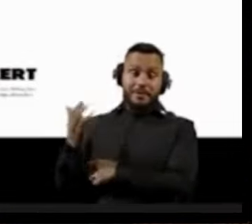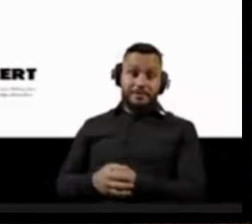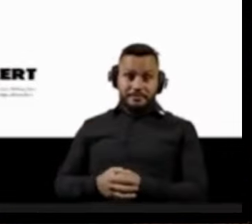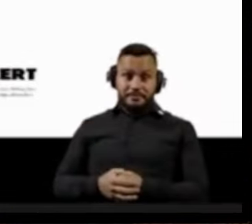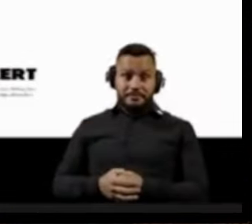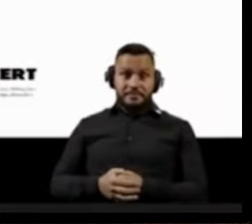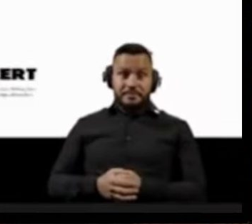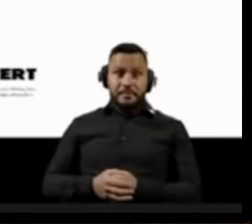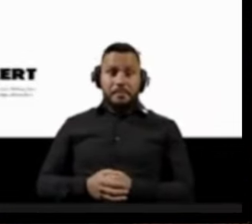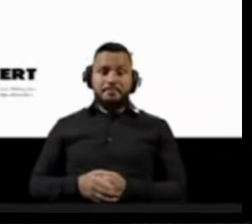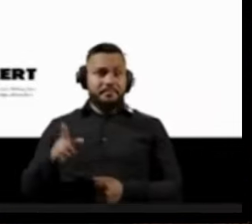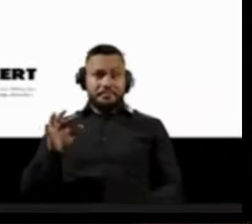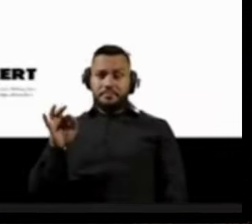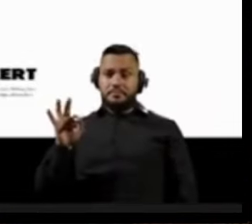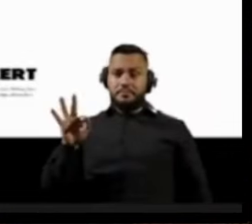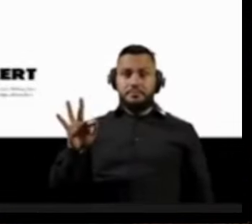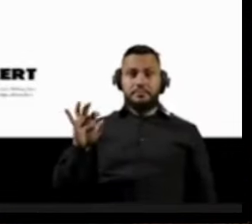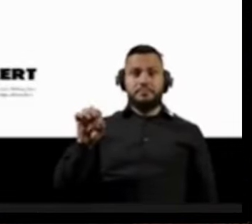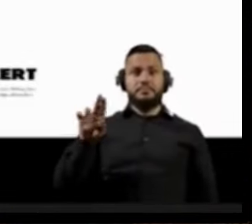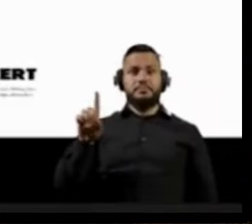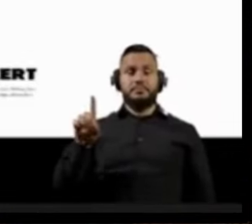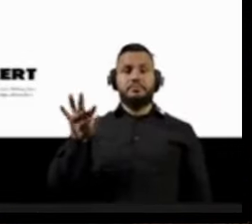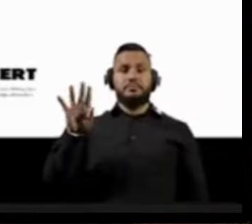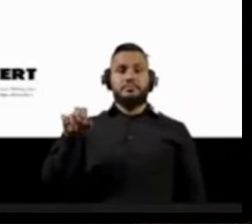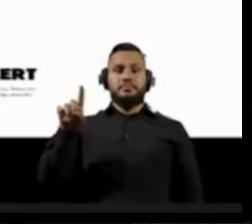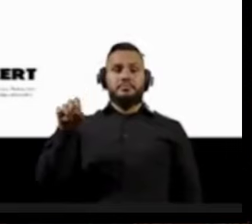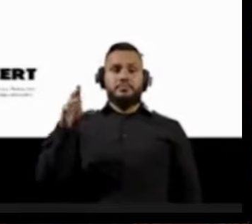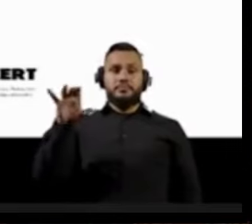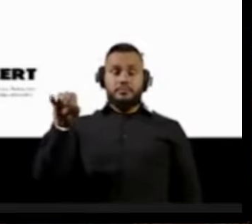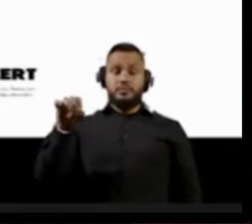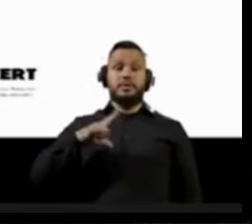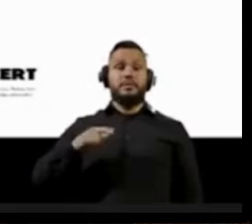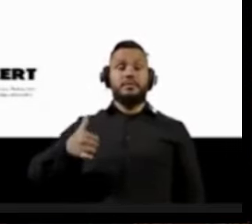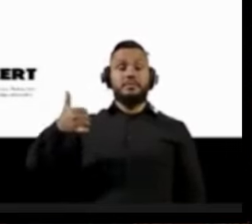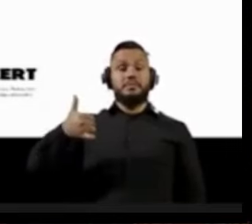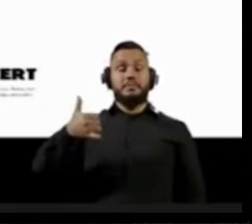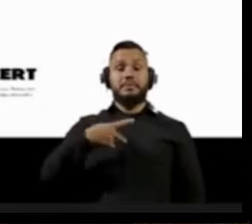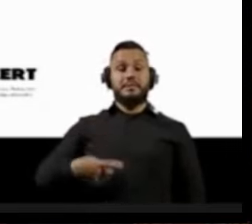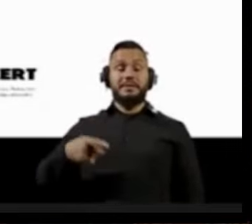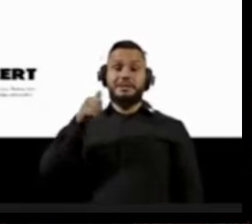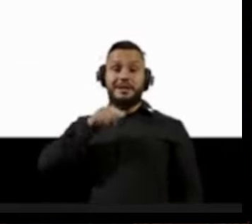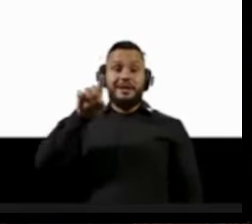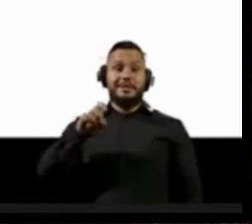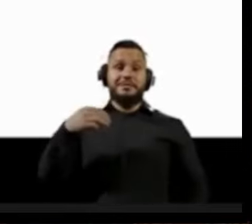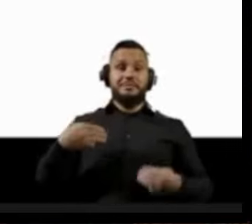Ford Foundation, inclusive, que teve uma das suas primeiras presidentes, a ex-ministra do Lula, presidentes aqui no país.